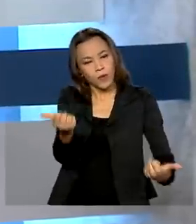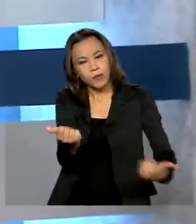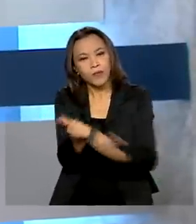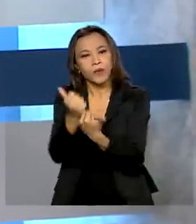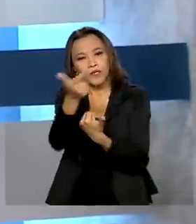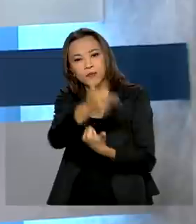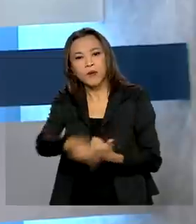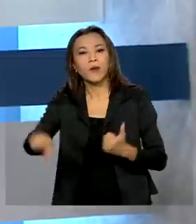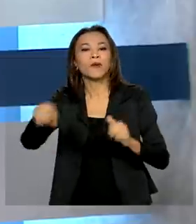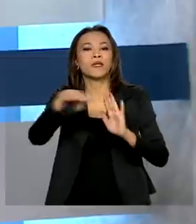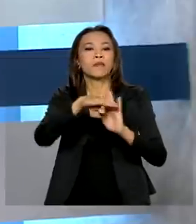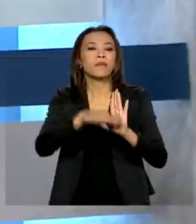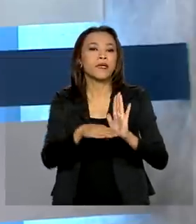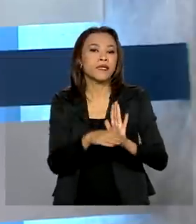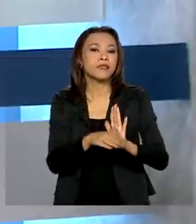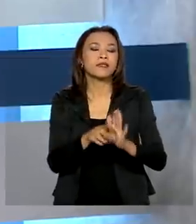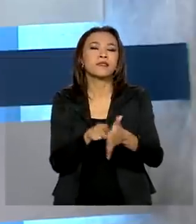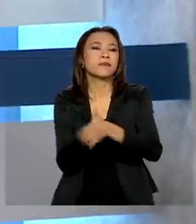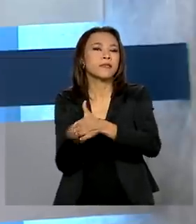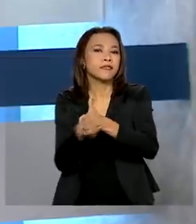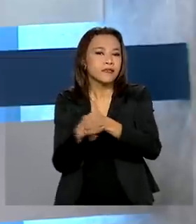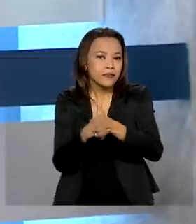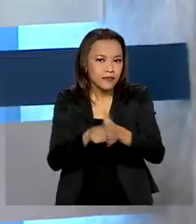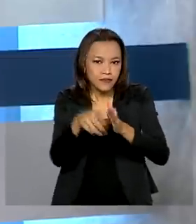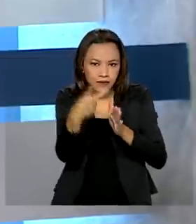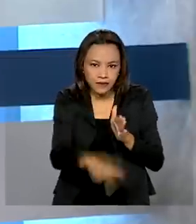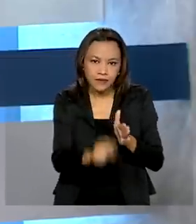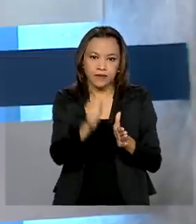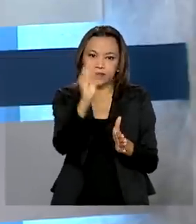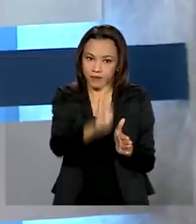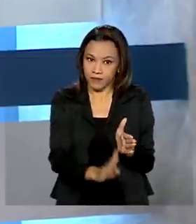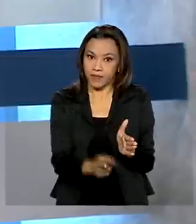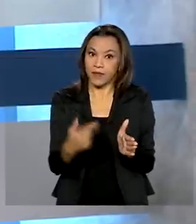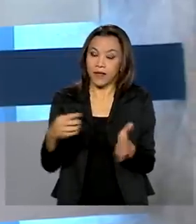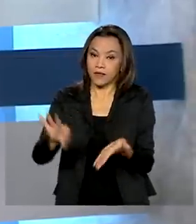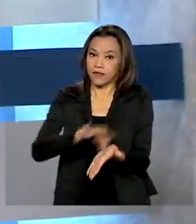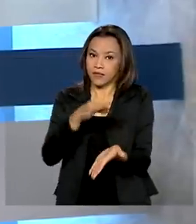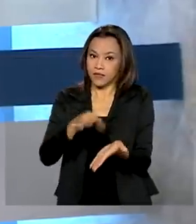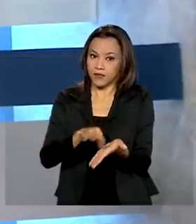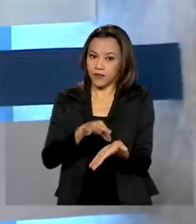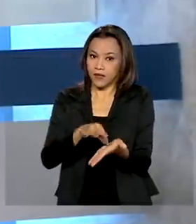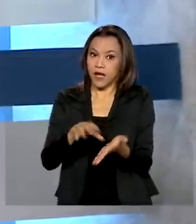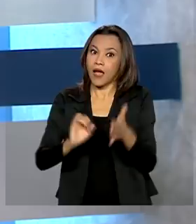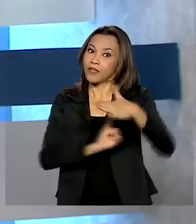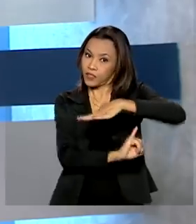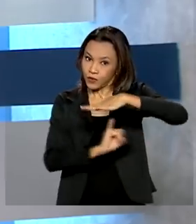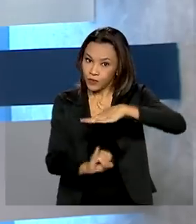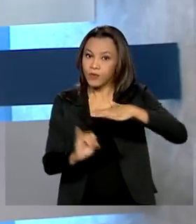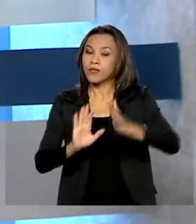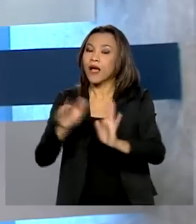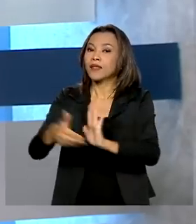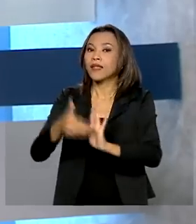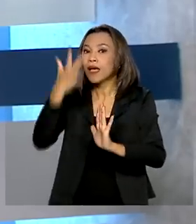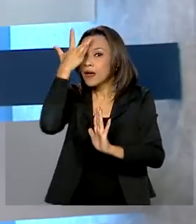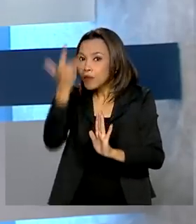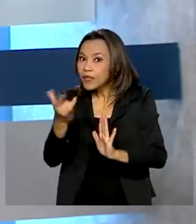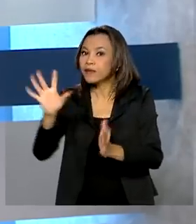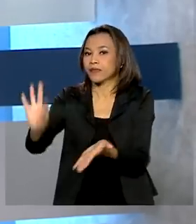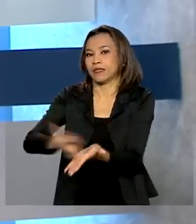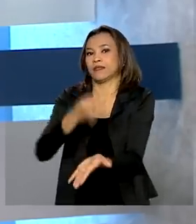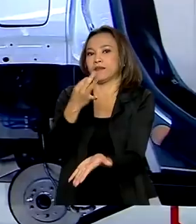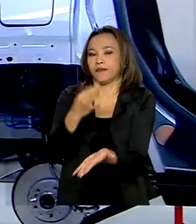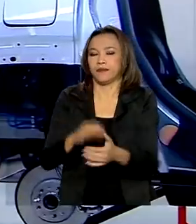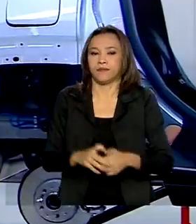Embrapi, a empresa brasileira de pesquisa e inovação industrial. As inscrições, as instituições têm até amanhã para fazer as inscrições.